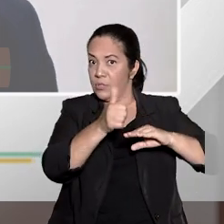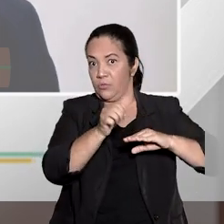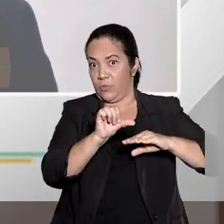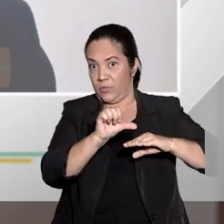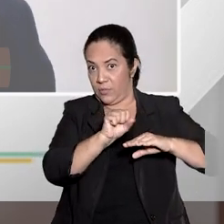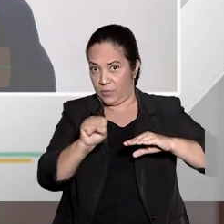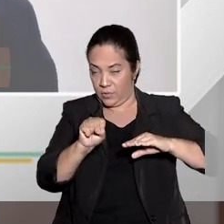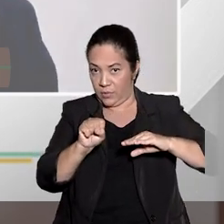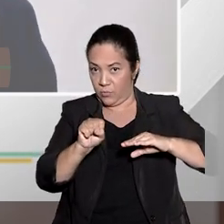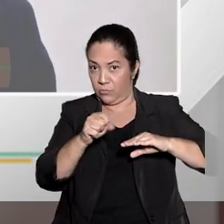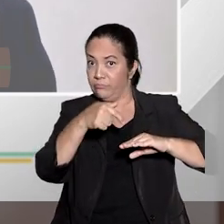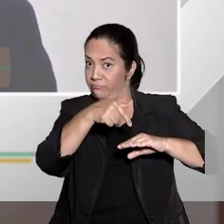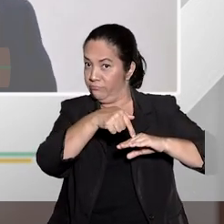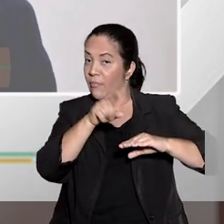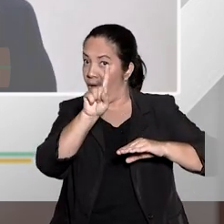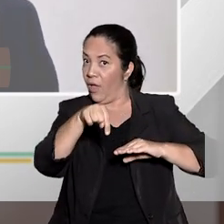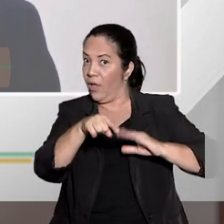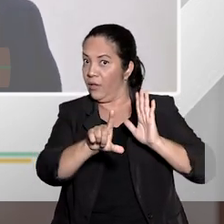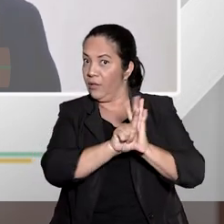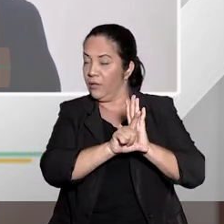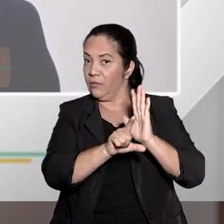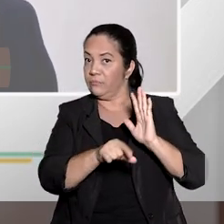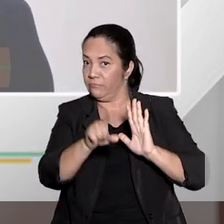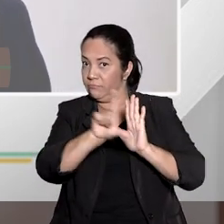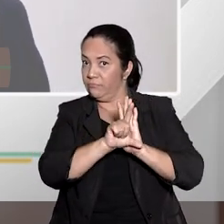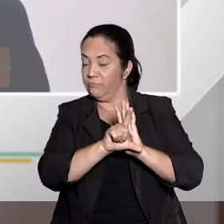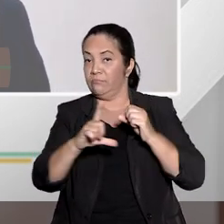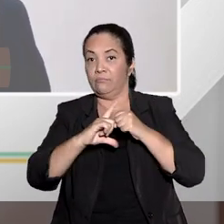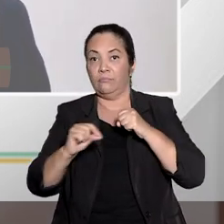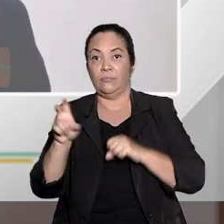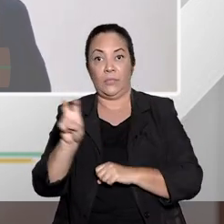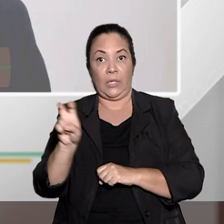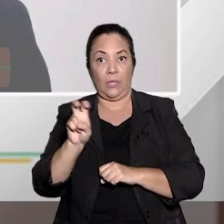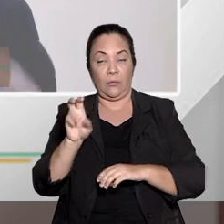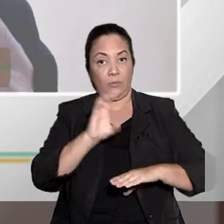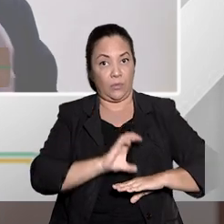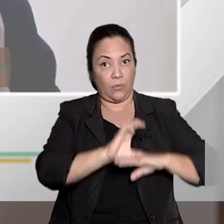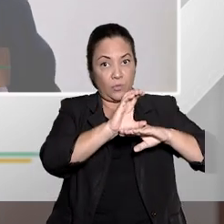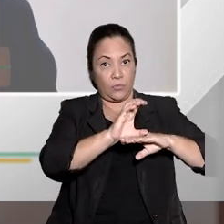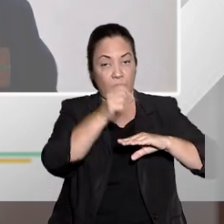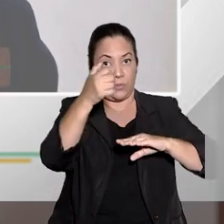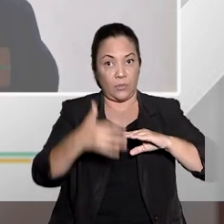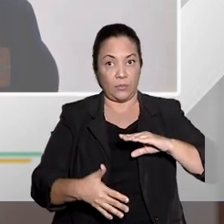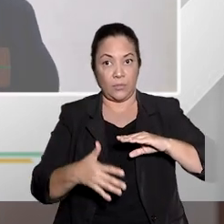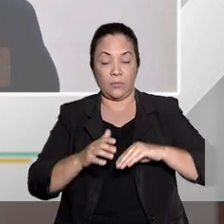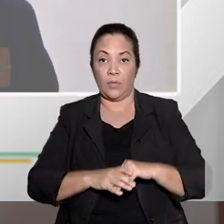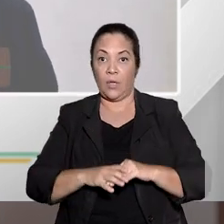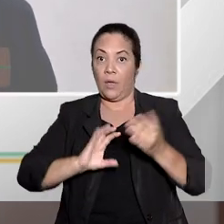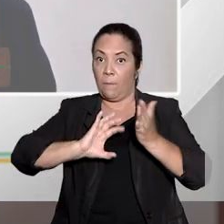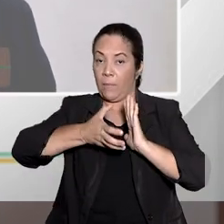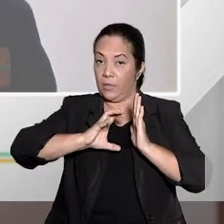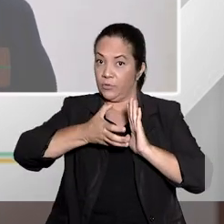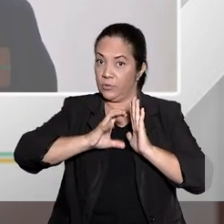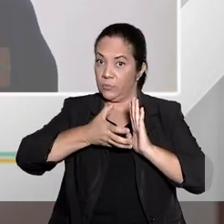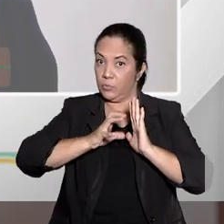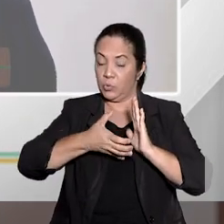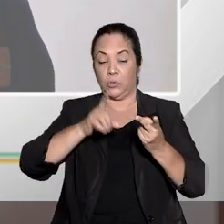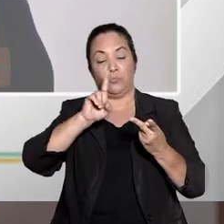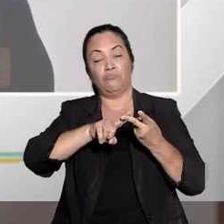88, a legitimação, inclusive, está expressa no artigo 5º da Constituição, trazendo partidos políticos